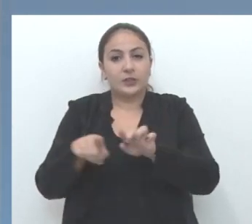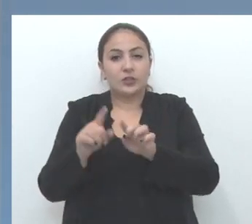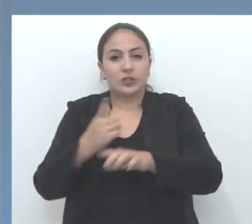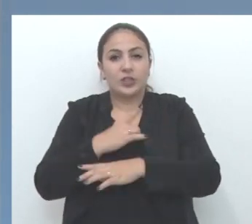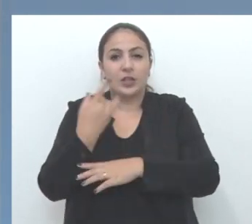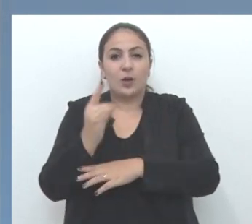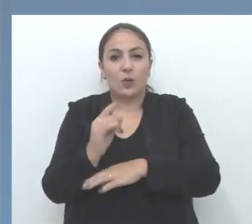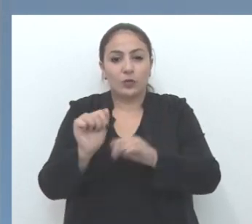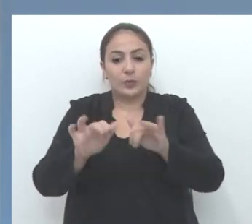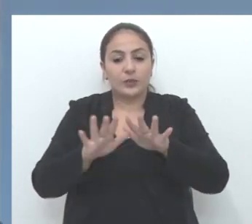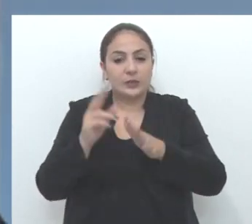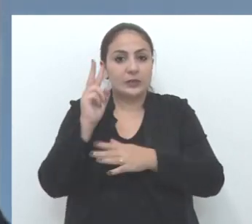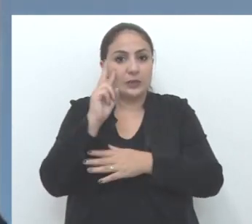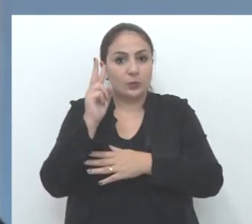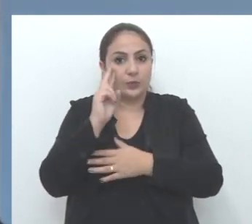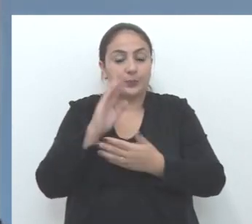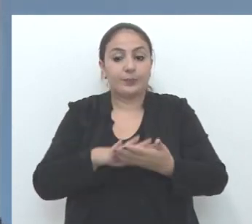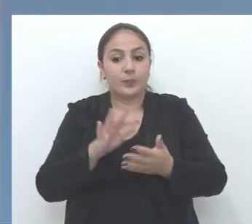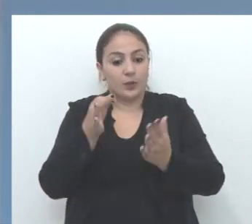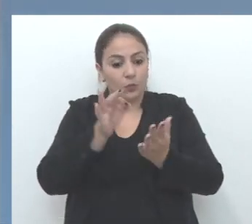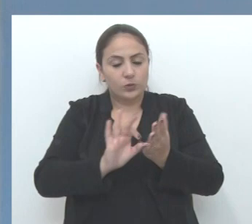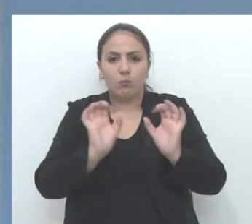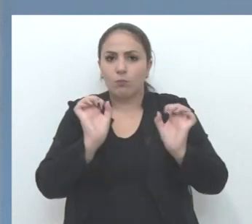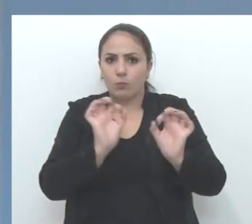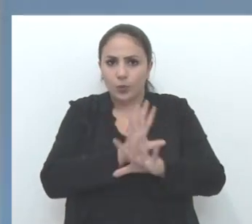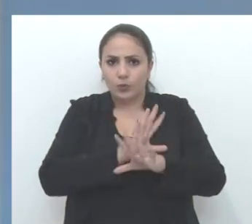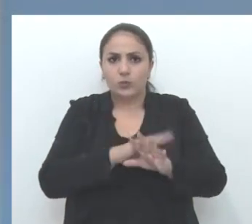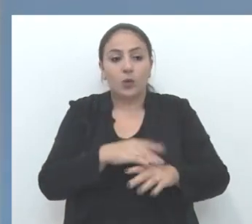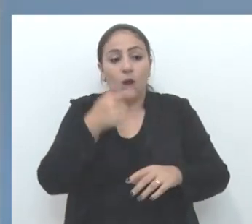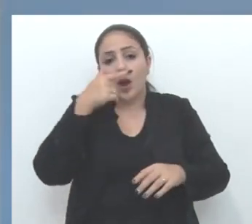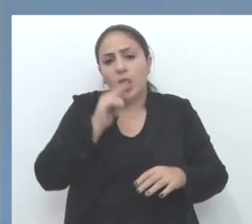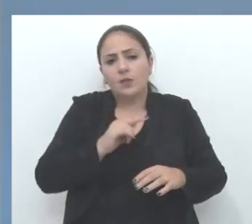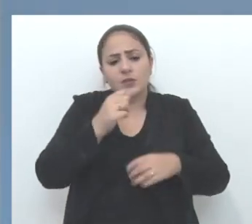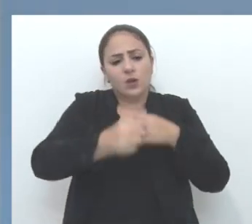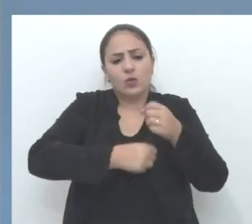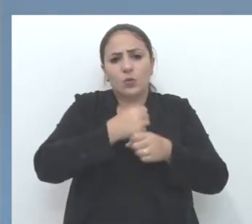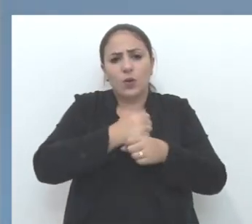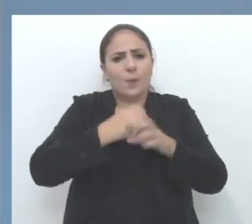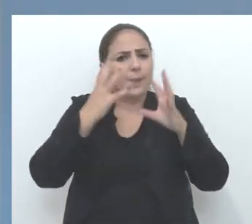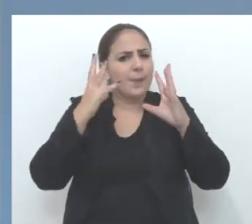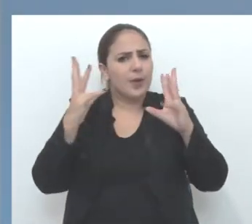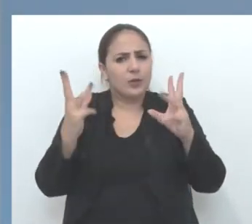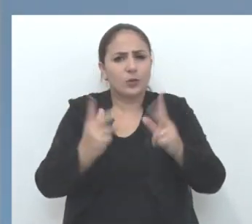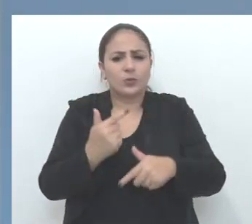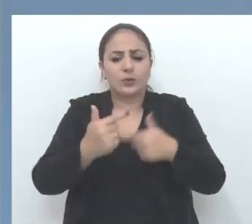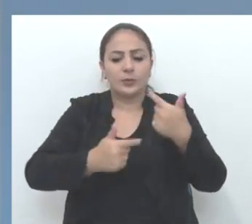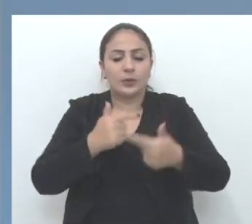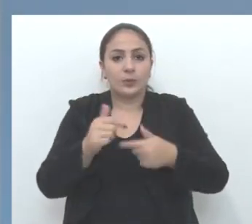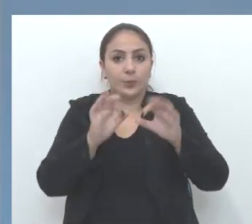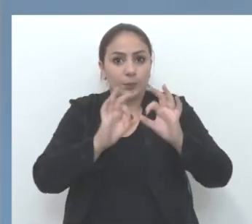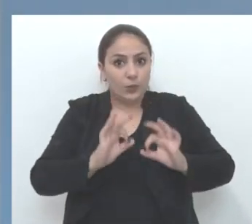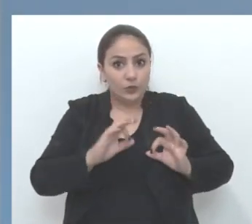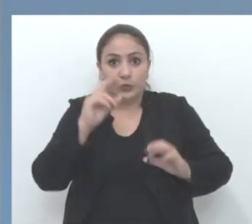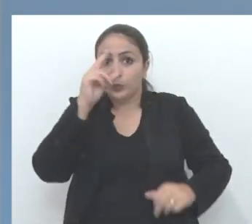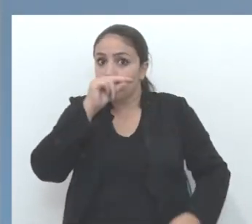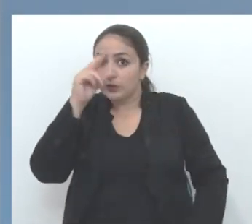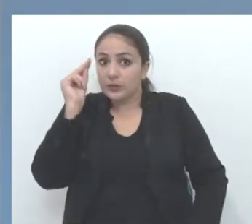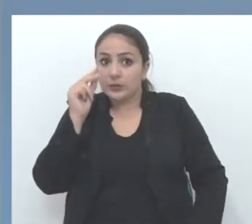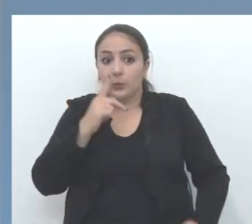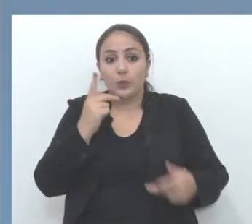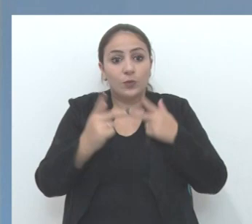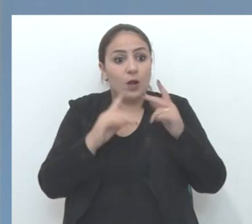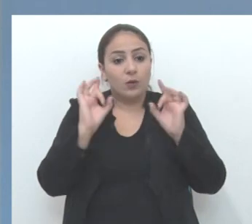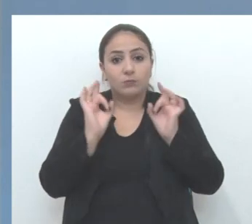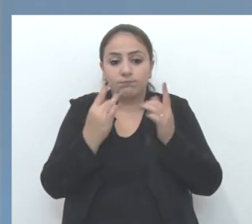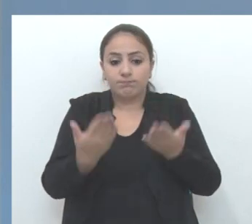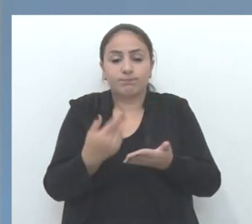na última sessão de segunda-feira. Essa correção veio. É uma revisão anual para todos os servidores. O projeto do executivo